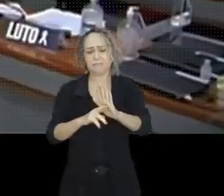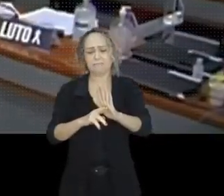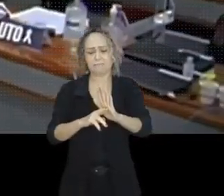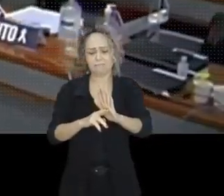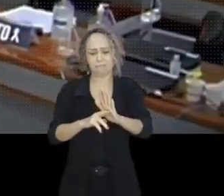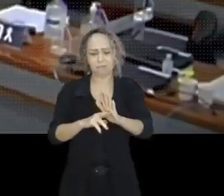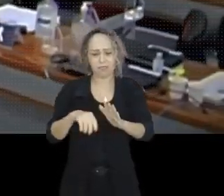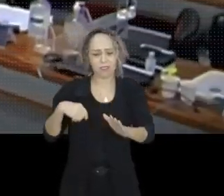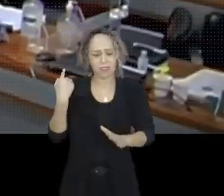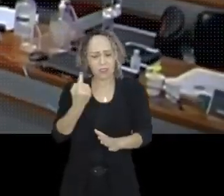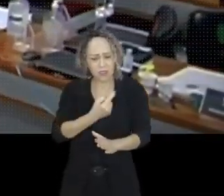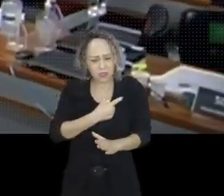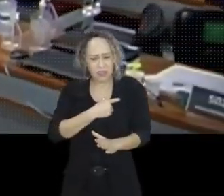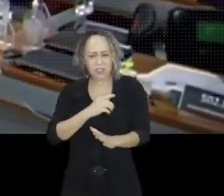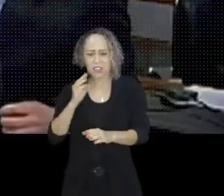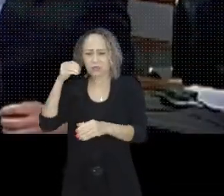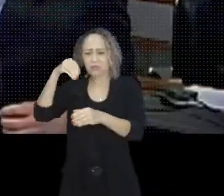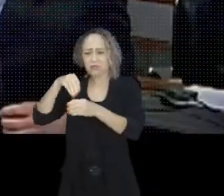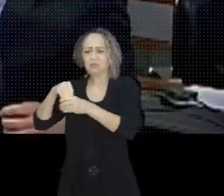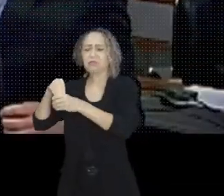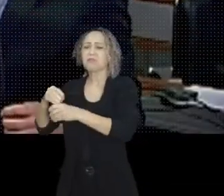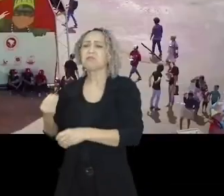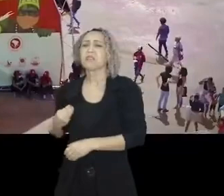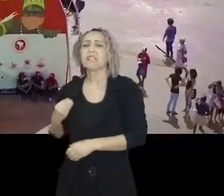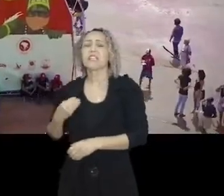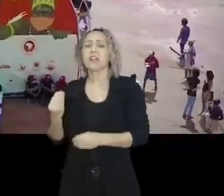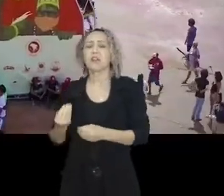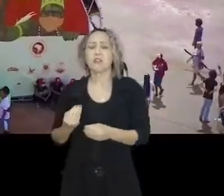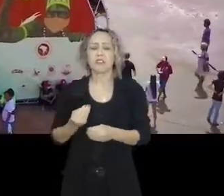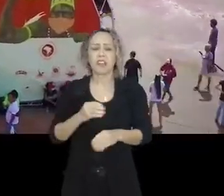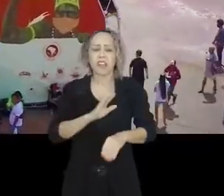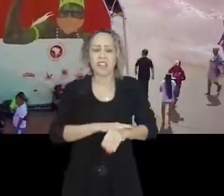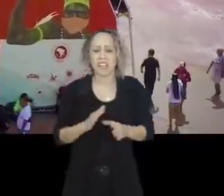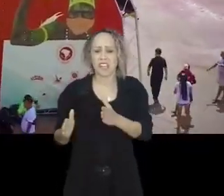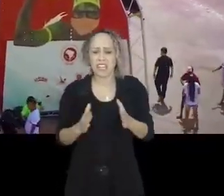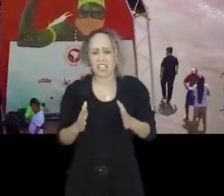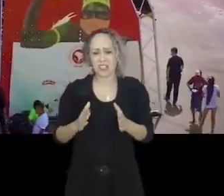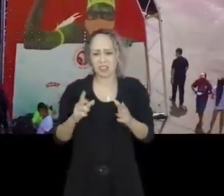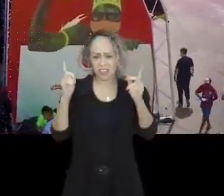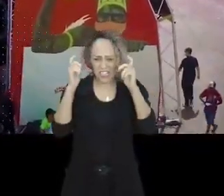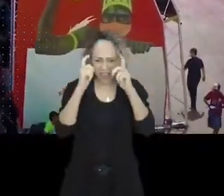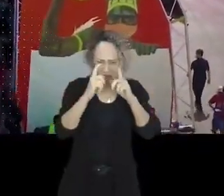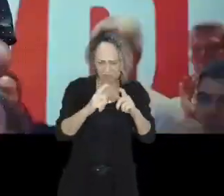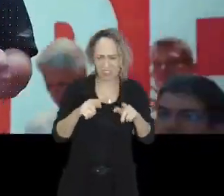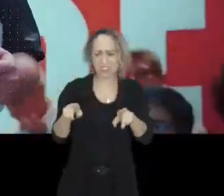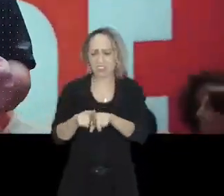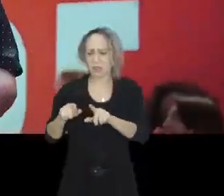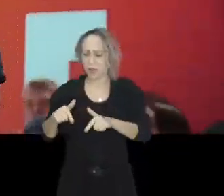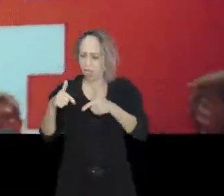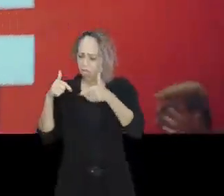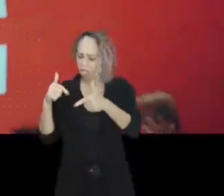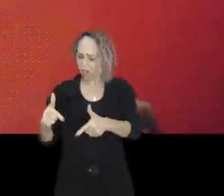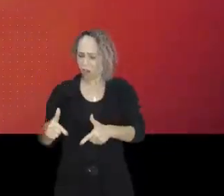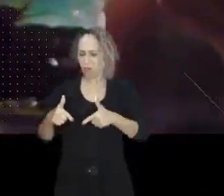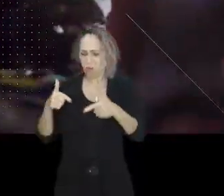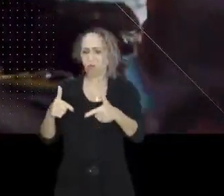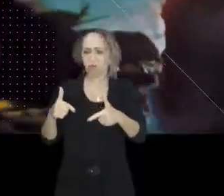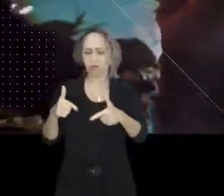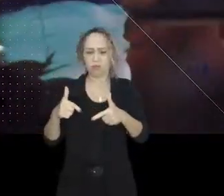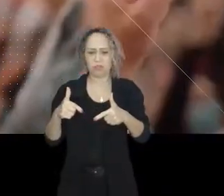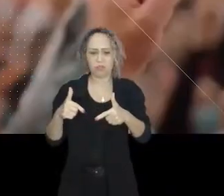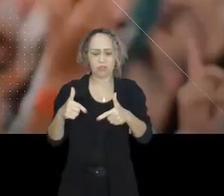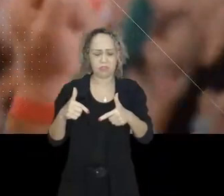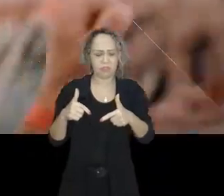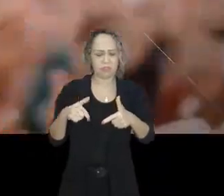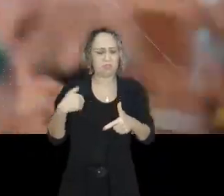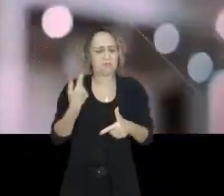Estamos presente nos momentos de luto e nos momentos de luta, sem deixar